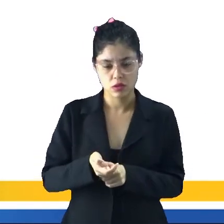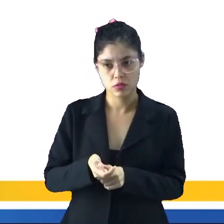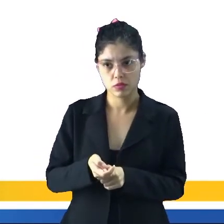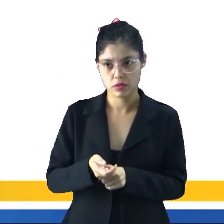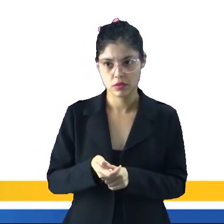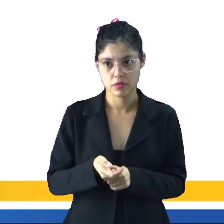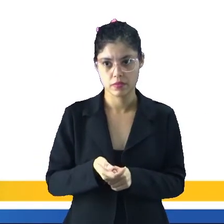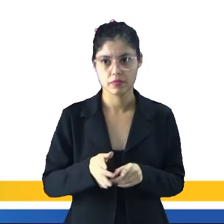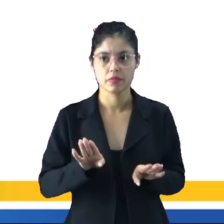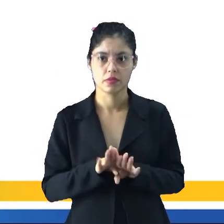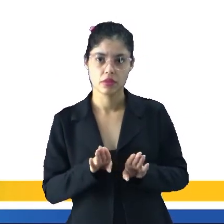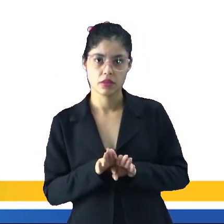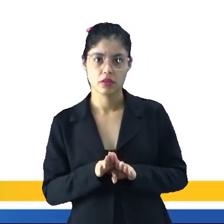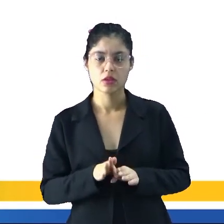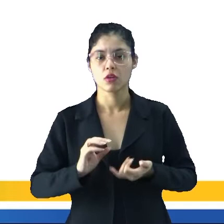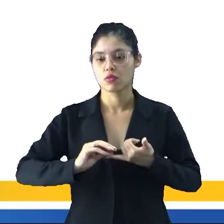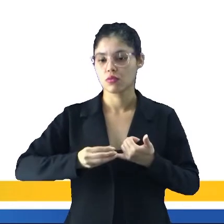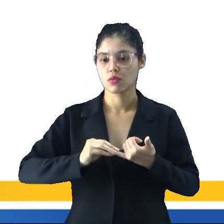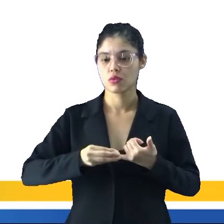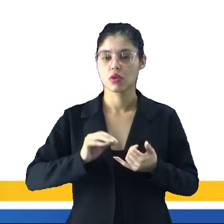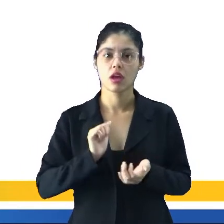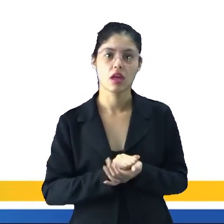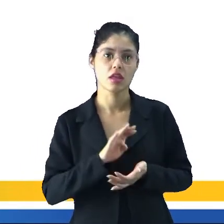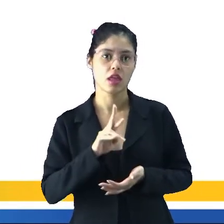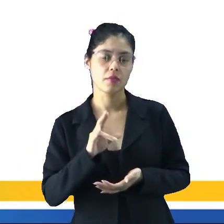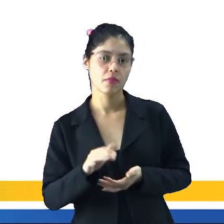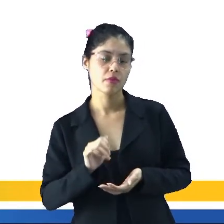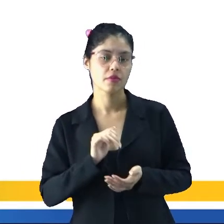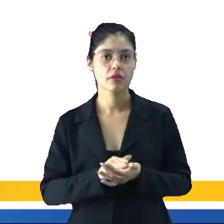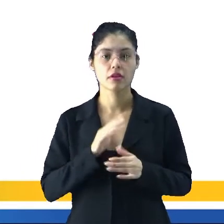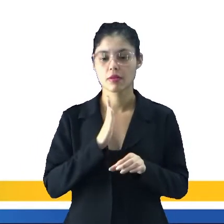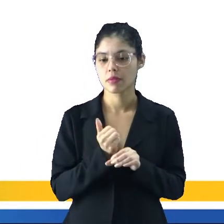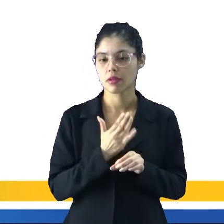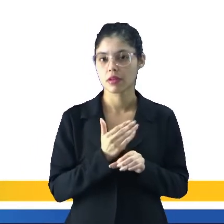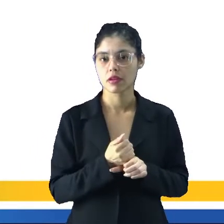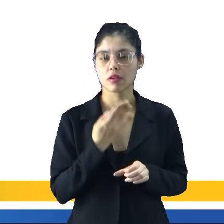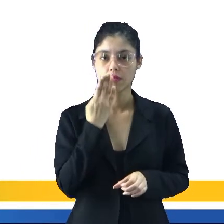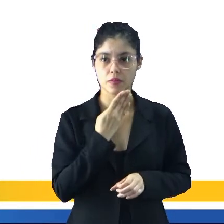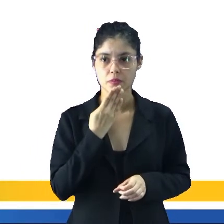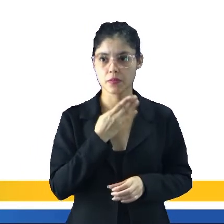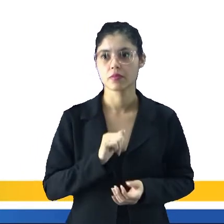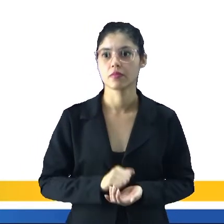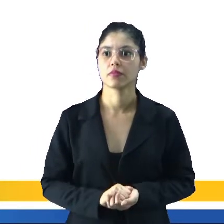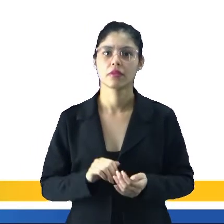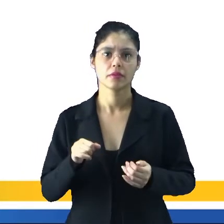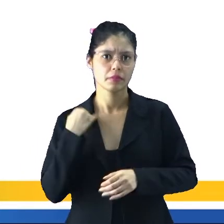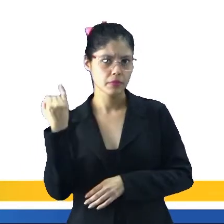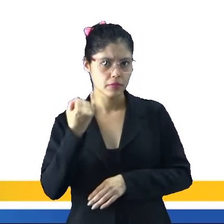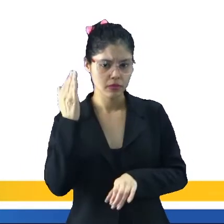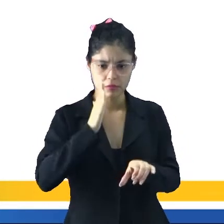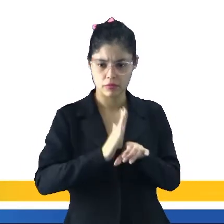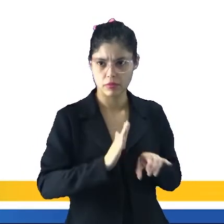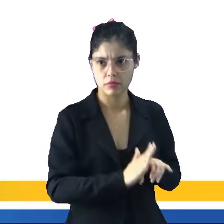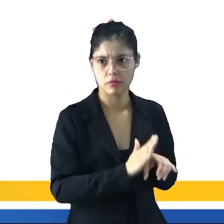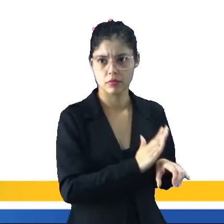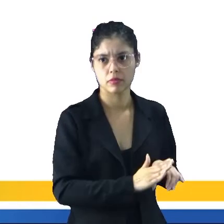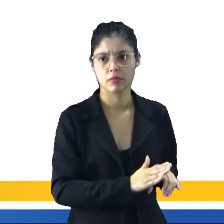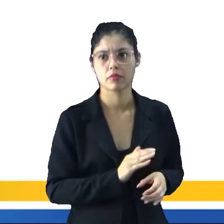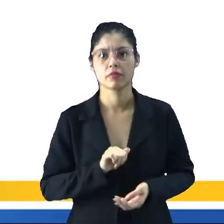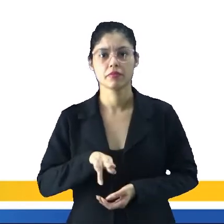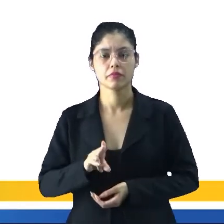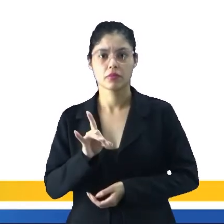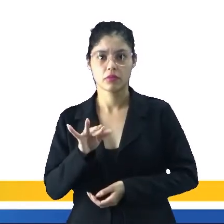principalmente do amendoim, do feijão, da abóbora, batata doce e principalmente a mandioca, que era a maior cultura